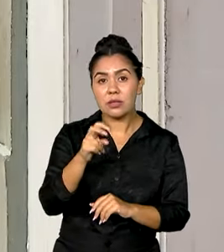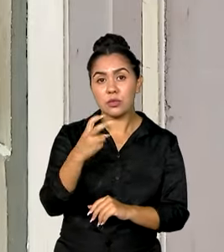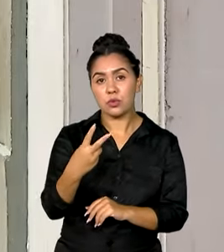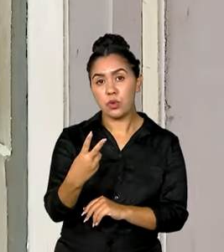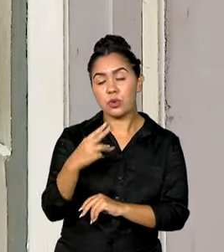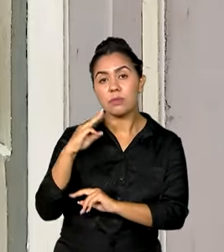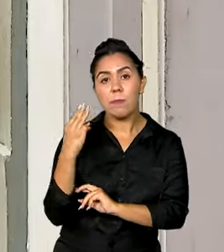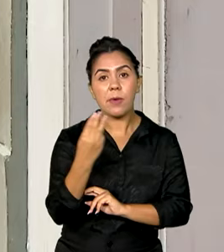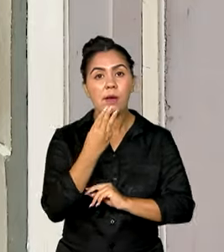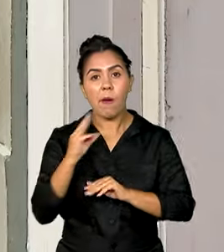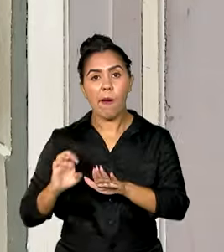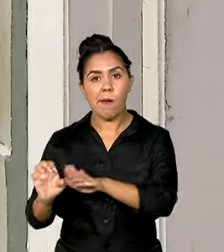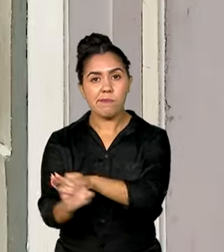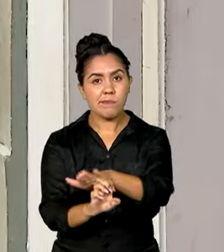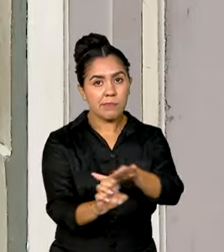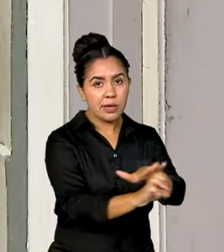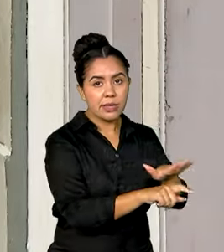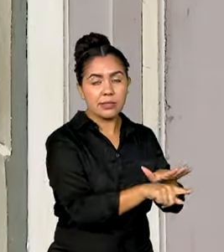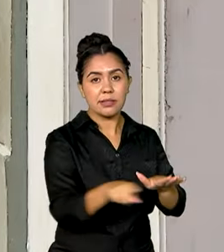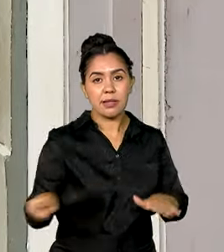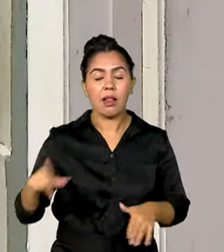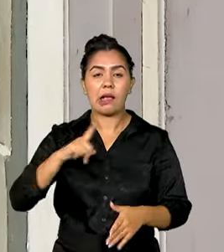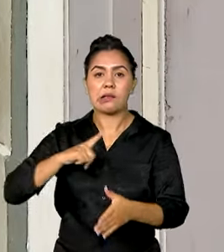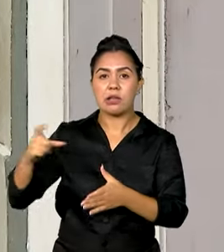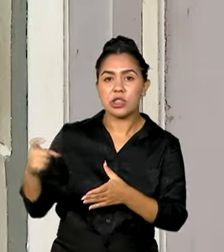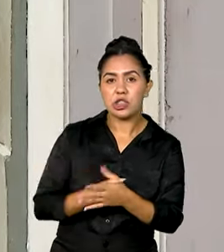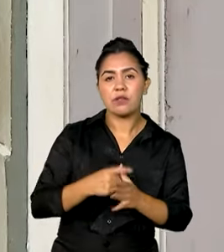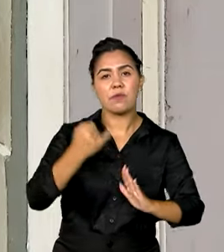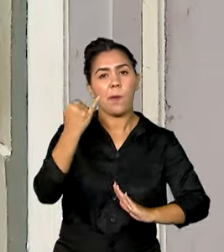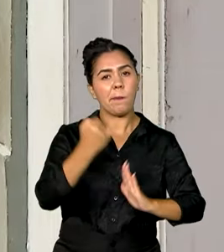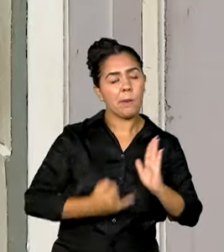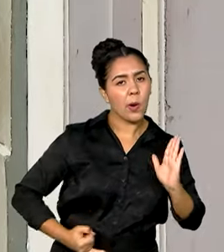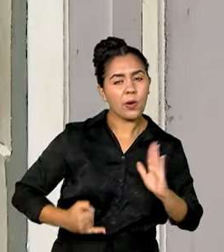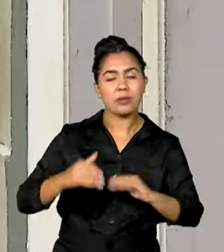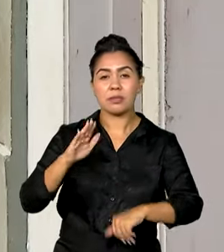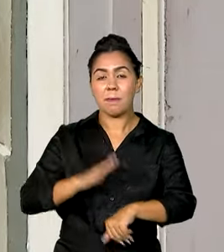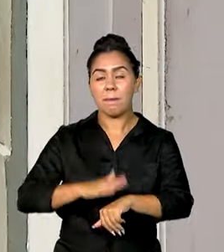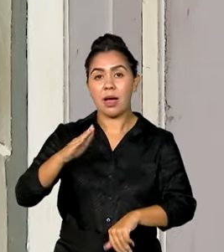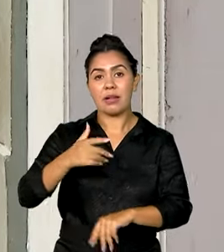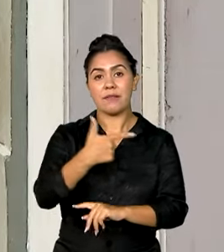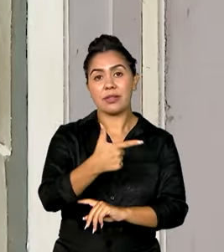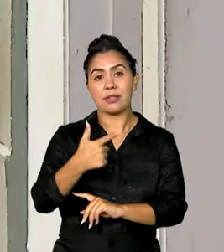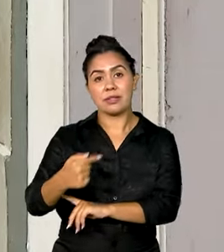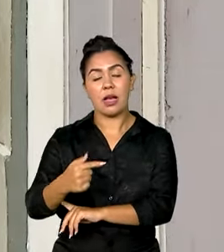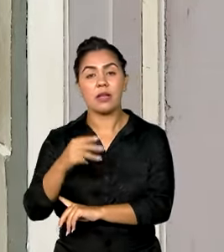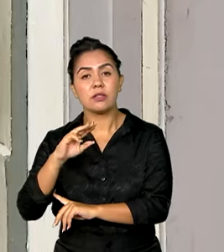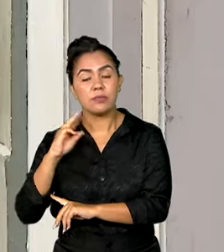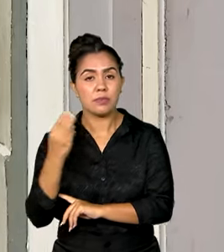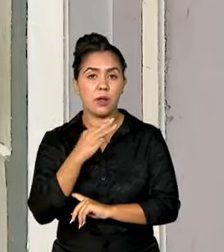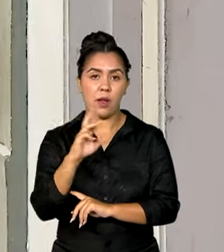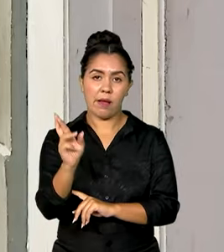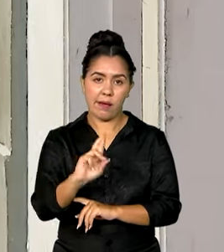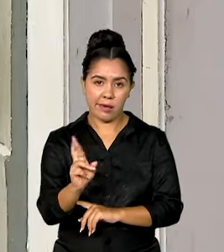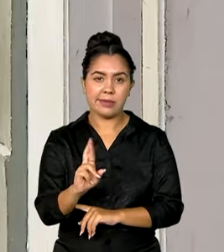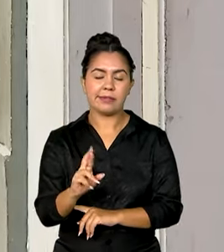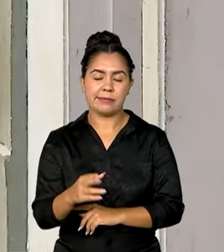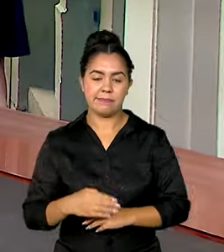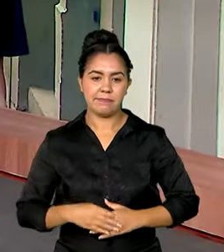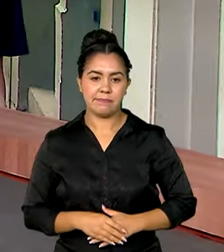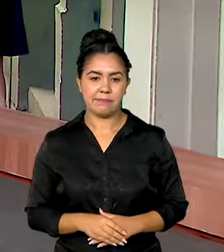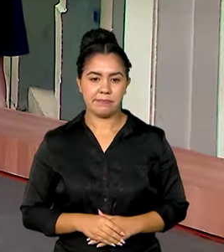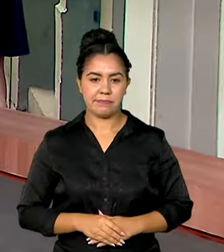nessa situação que somam em dívidas de impostos mais de 27 bilhões de reais. Vanessa?